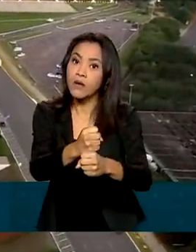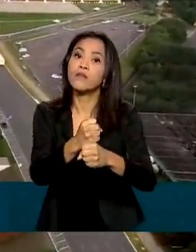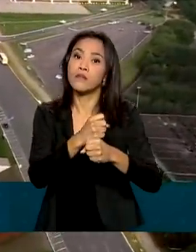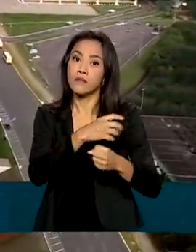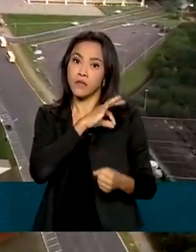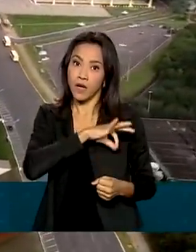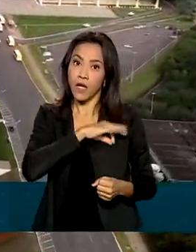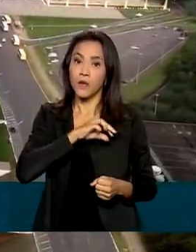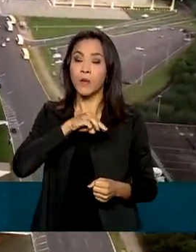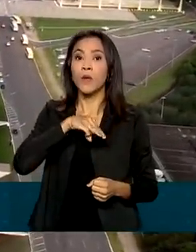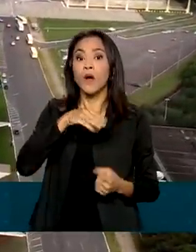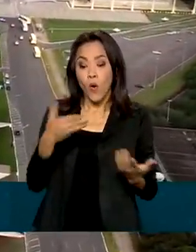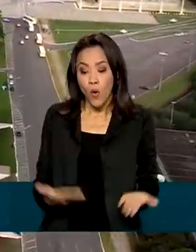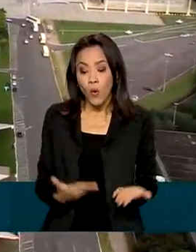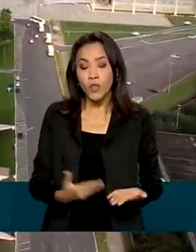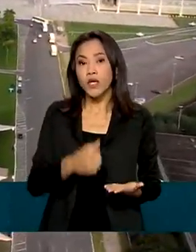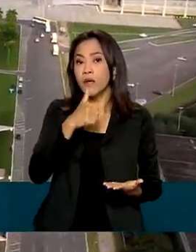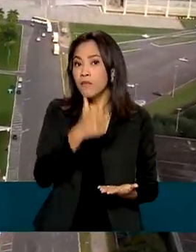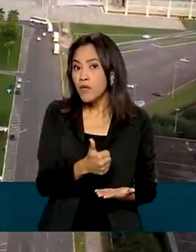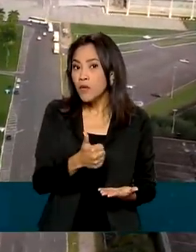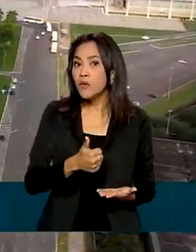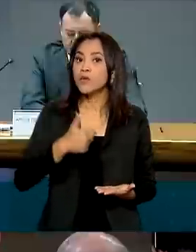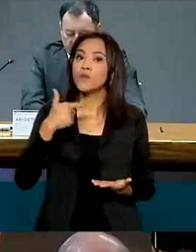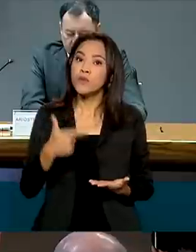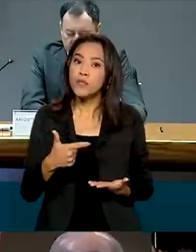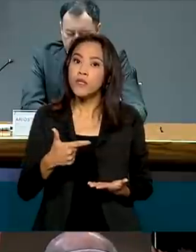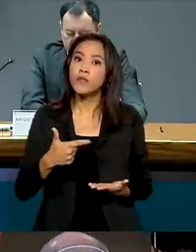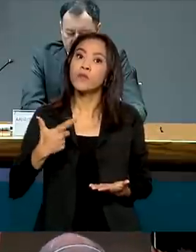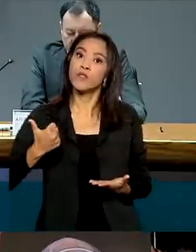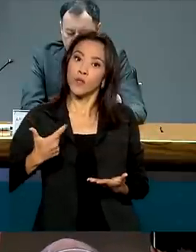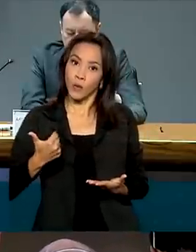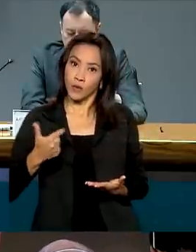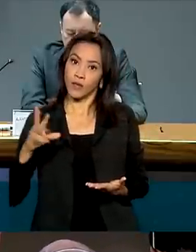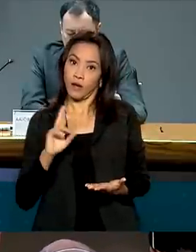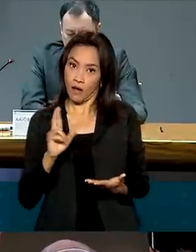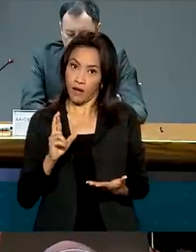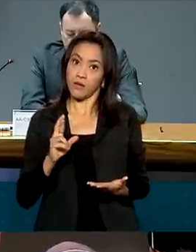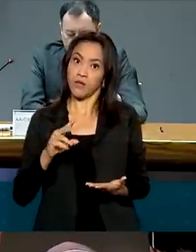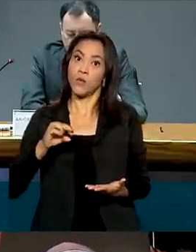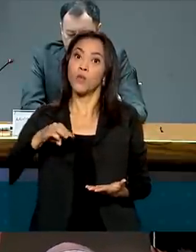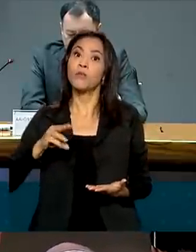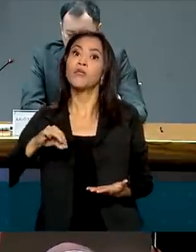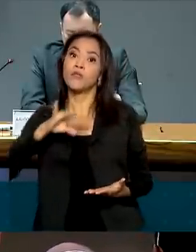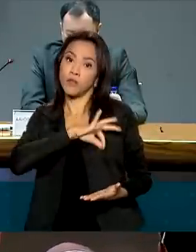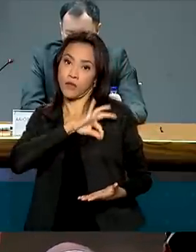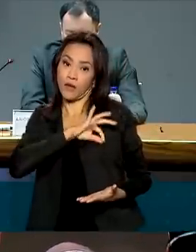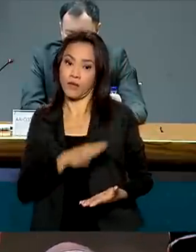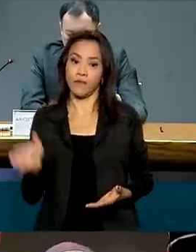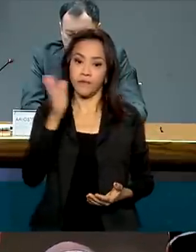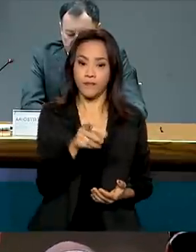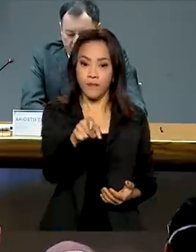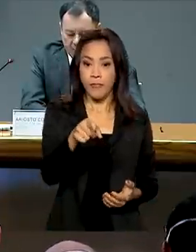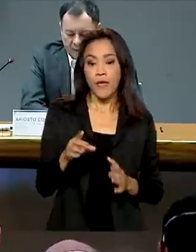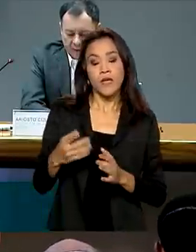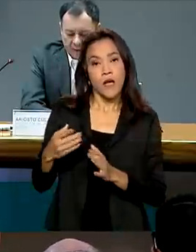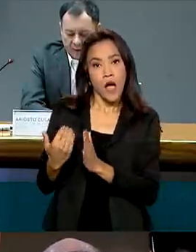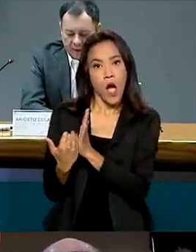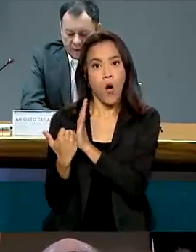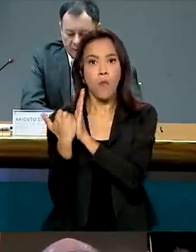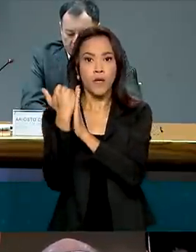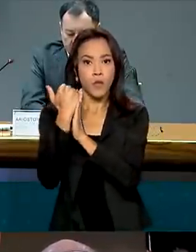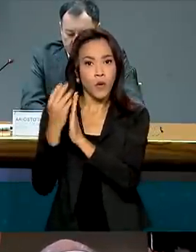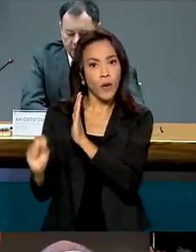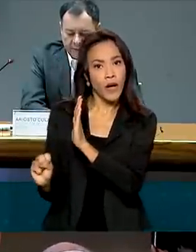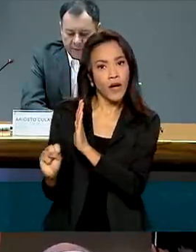Atualmente, o valor é de R$ 1.212. Toda vez que alterar a inflação, a gente eventualmente, se tiver que fazer